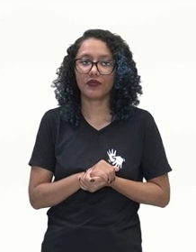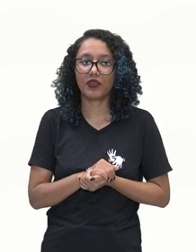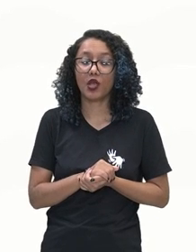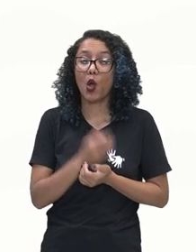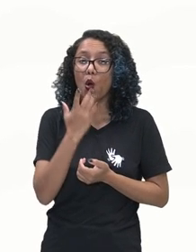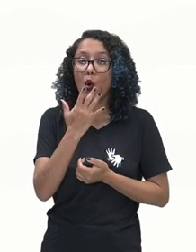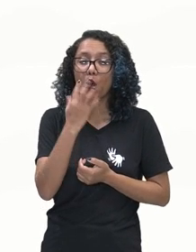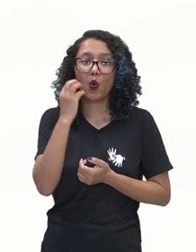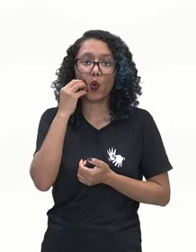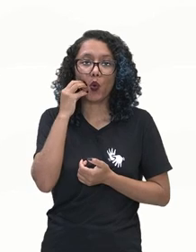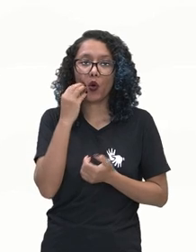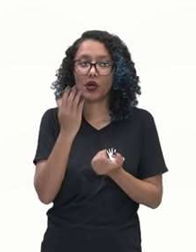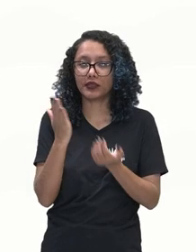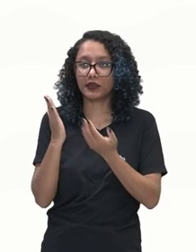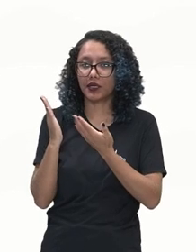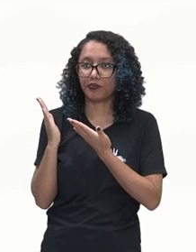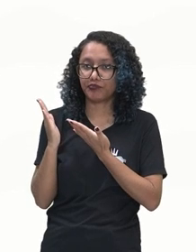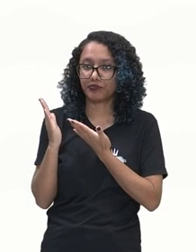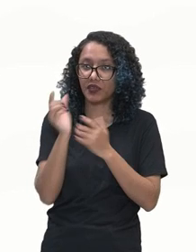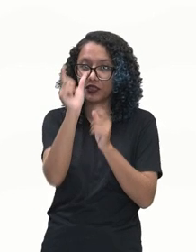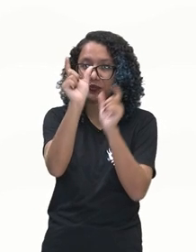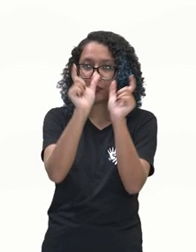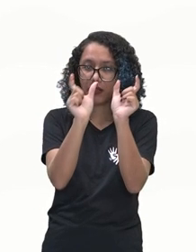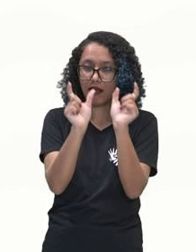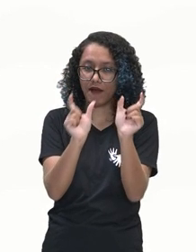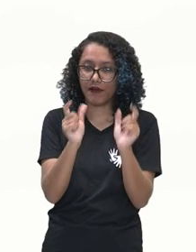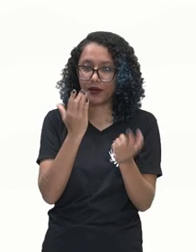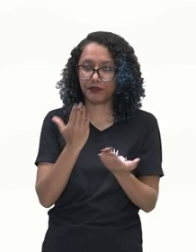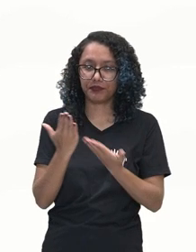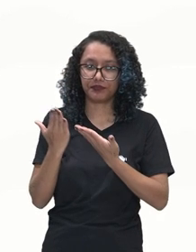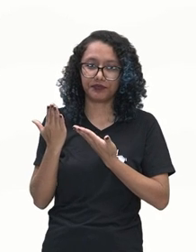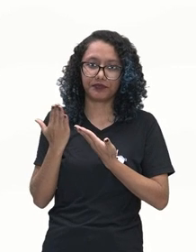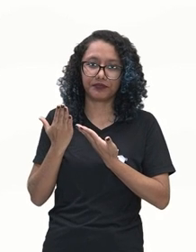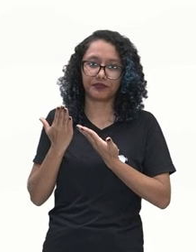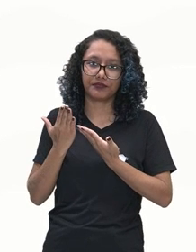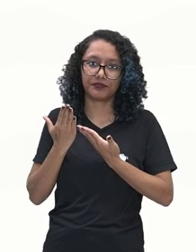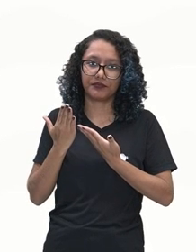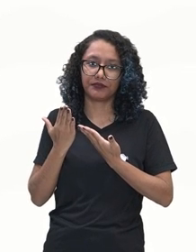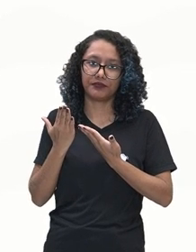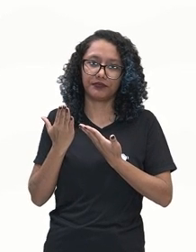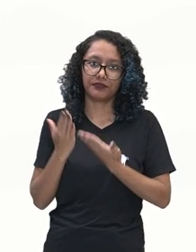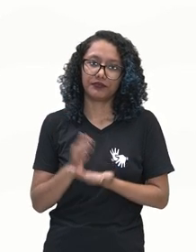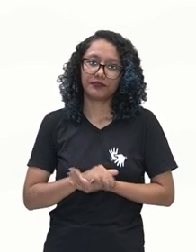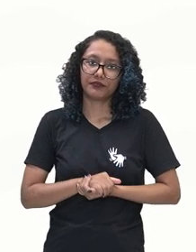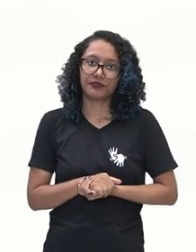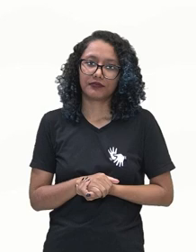is, revolves, wear, compete, celebrates e attracts.